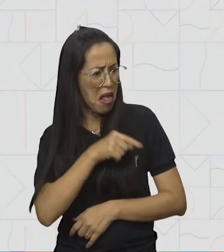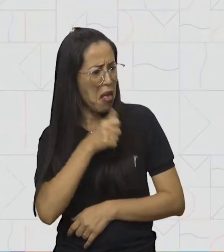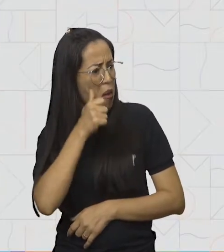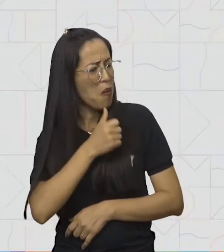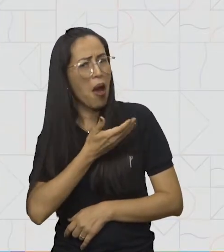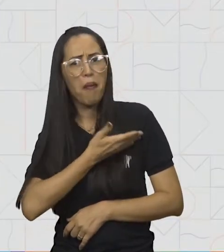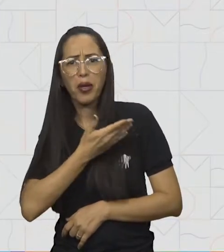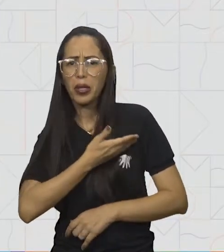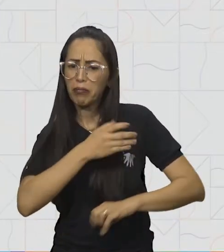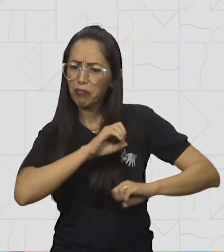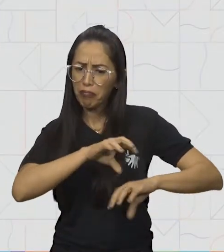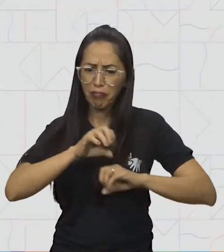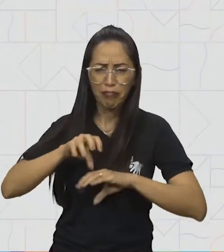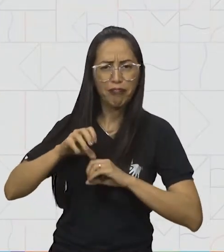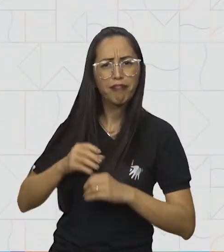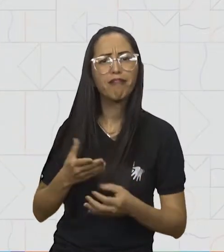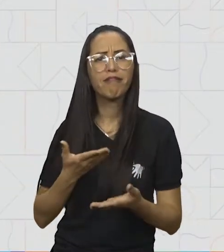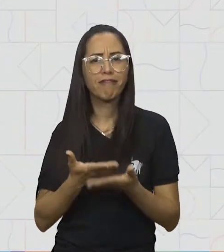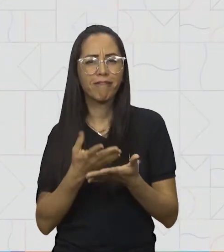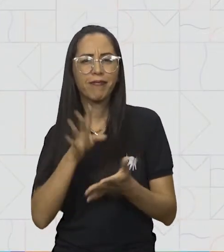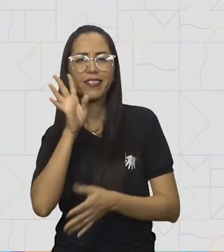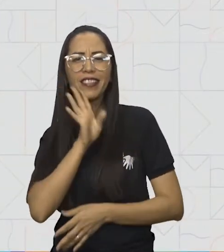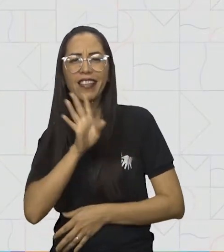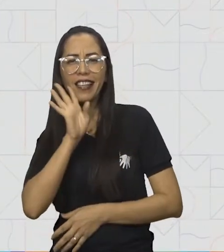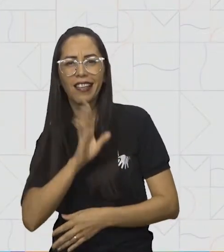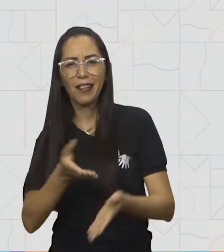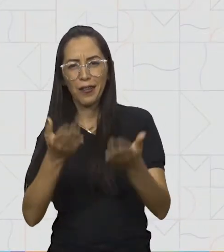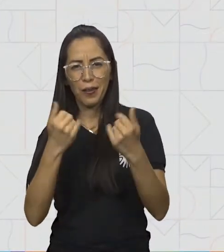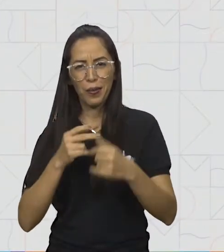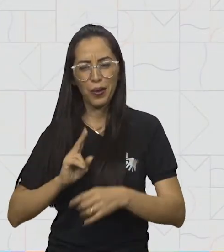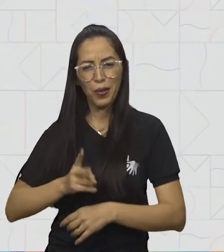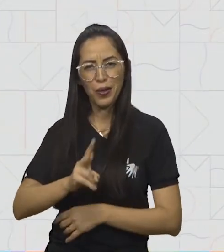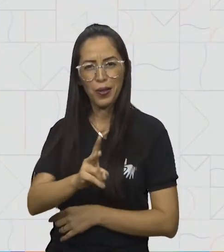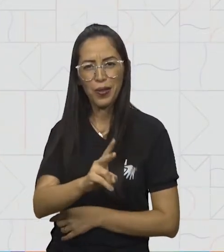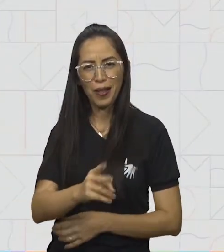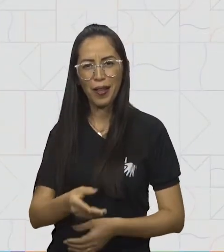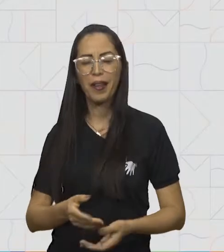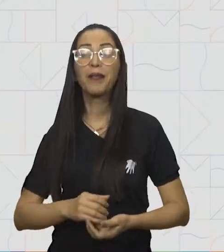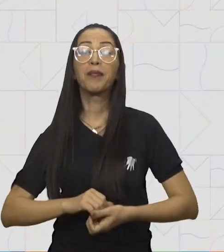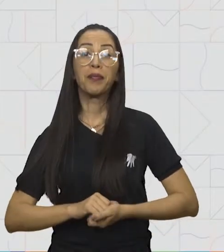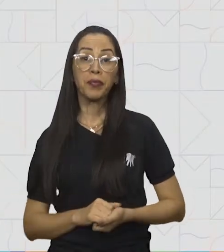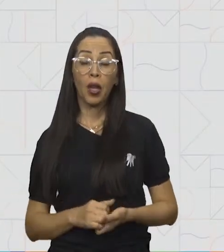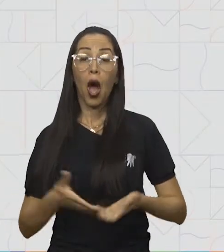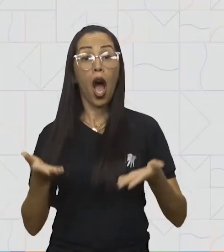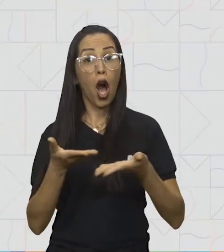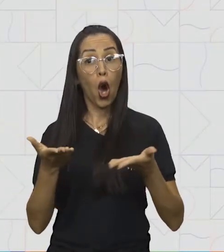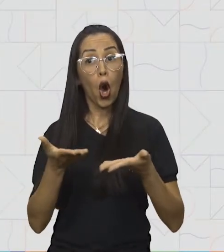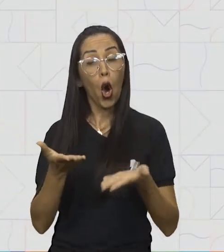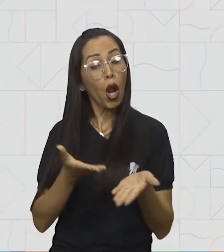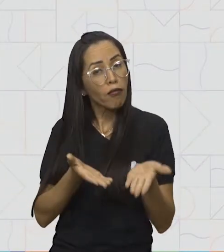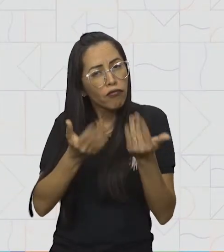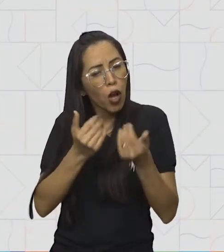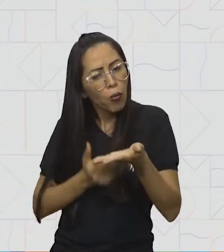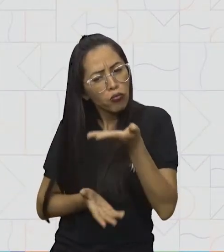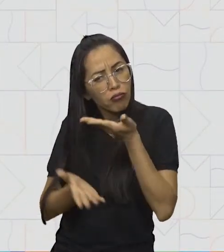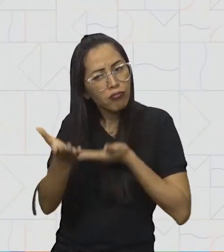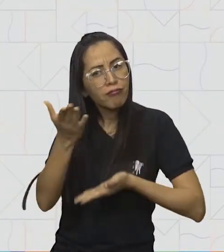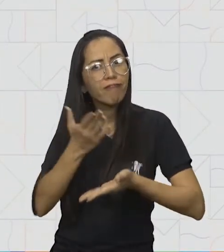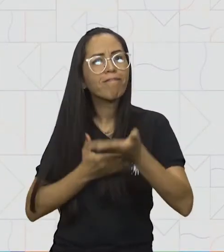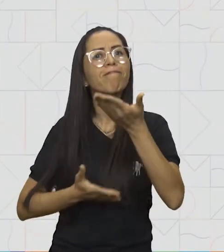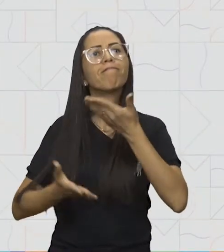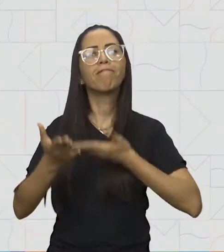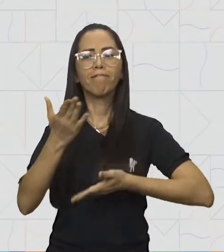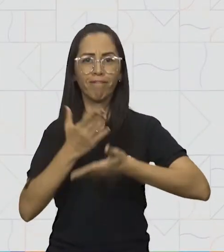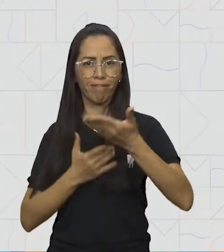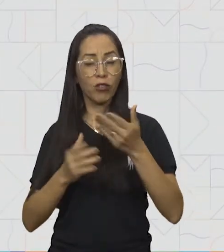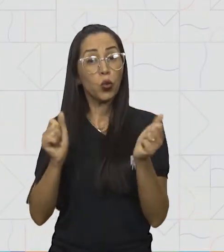desta aula. Está muito legal. Vamos continuar. Vamos lá, Maria? Vamos socializar com seus colegas como